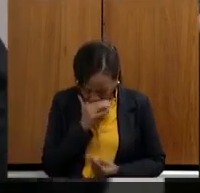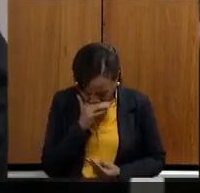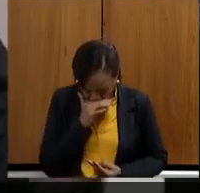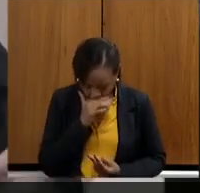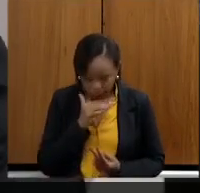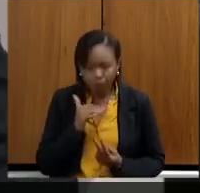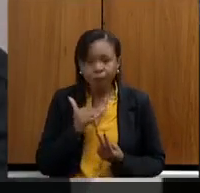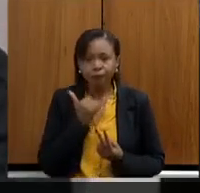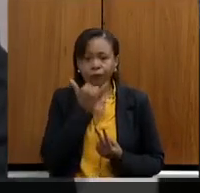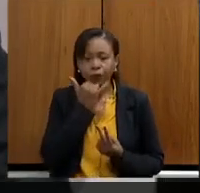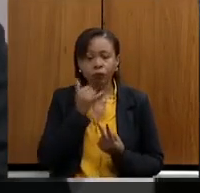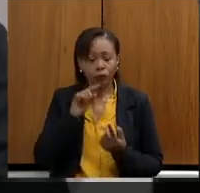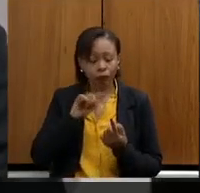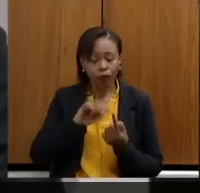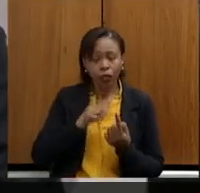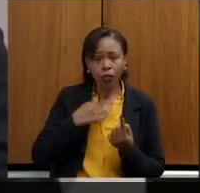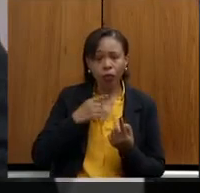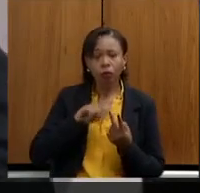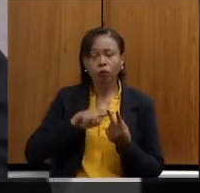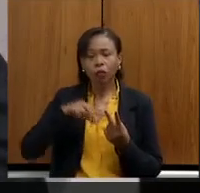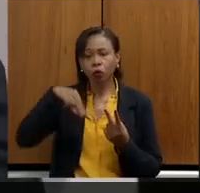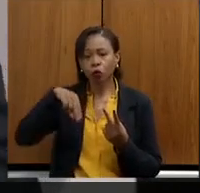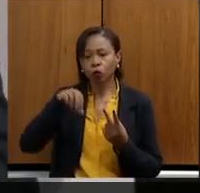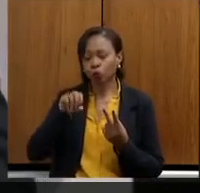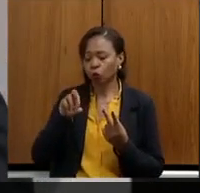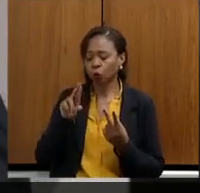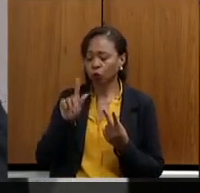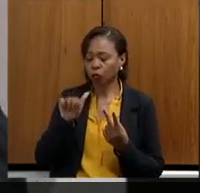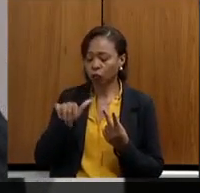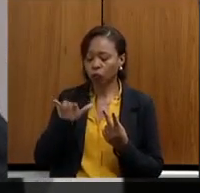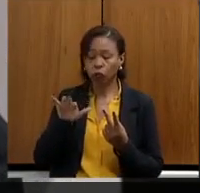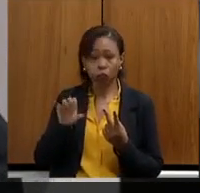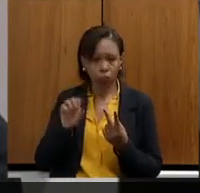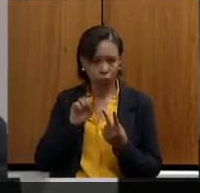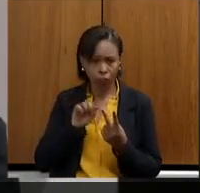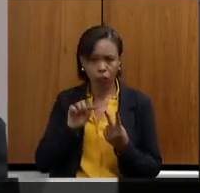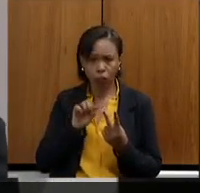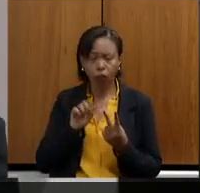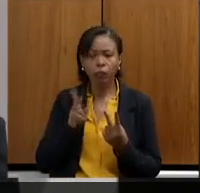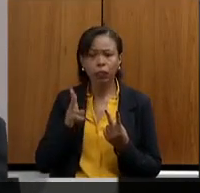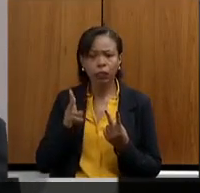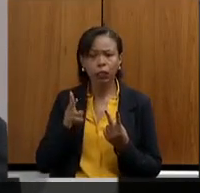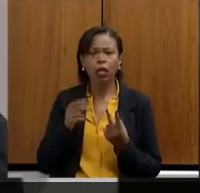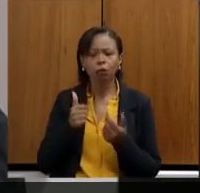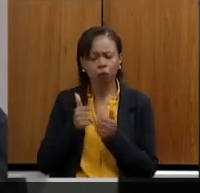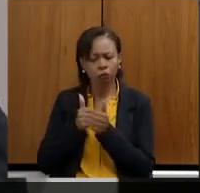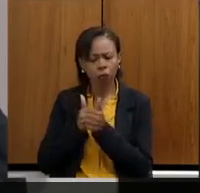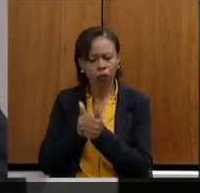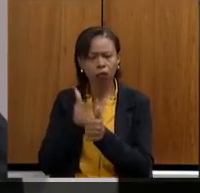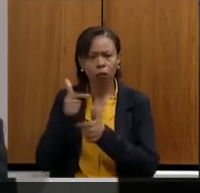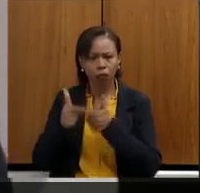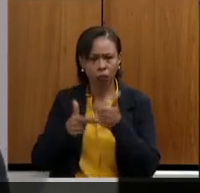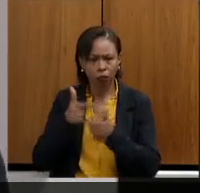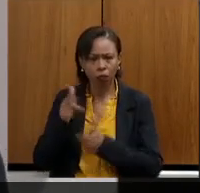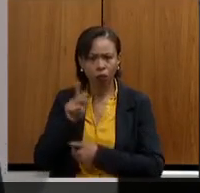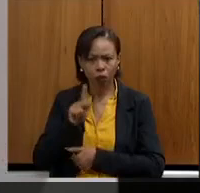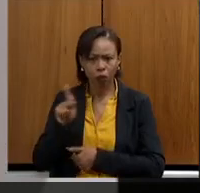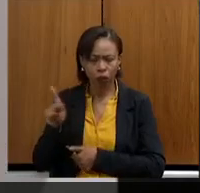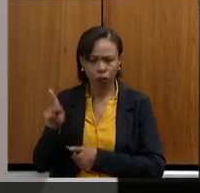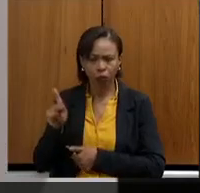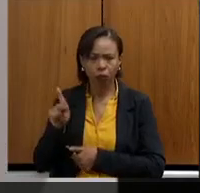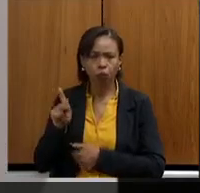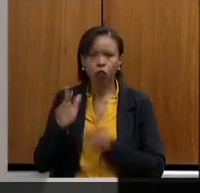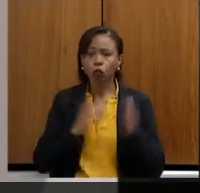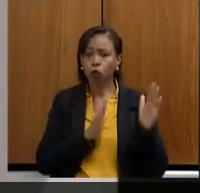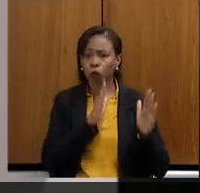acompanhando sempre o trabalho do meu presidente, e que eu tenho a honra nos dois mandatos de ser membro efetivo